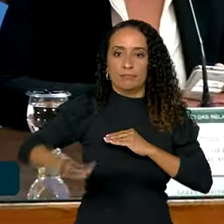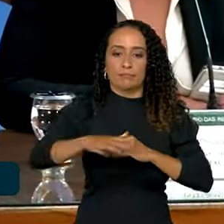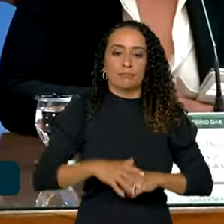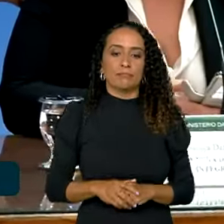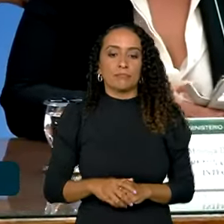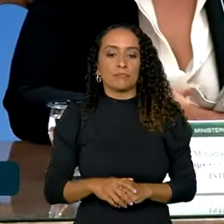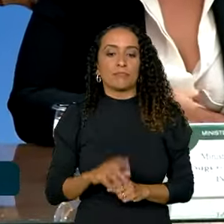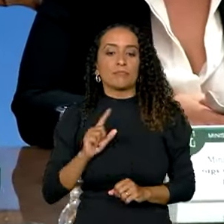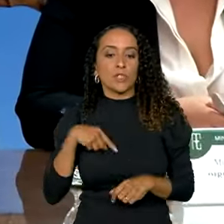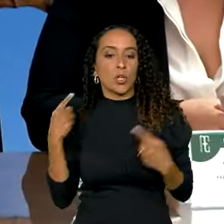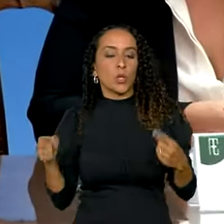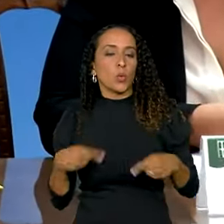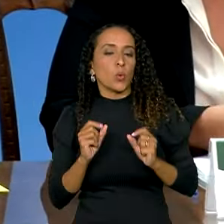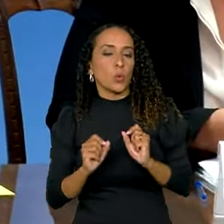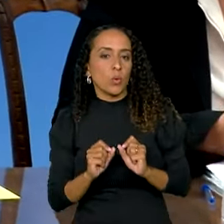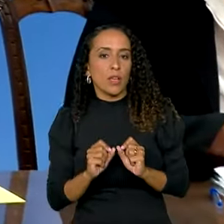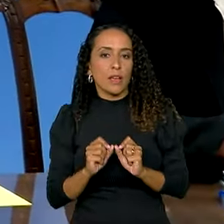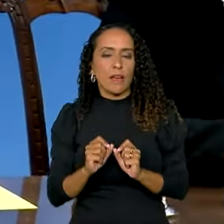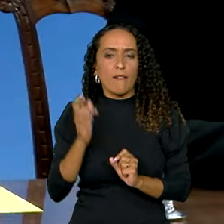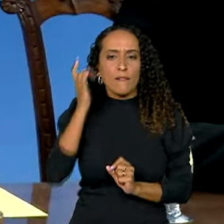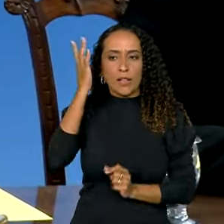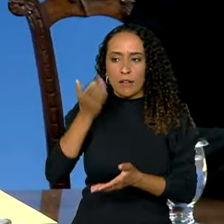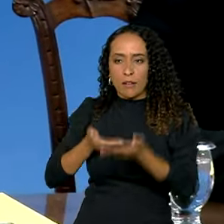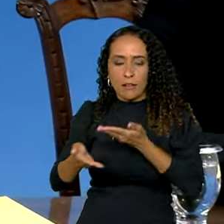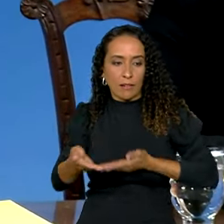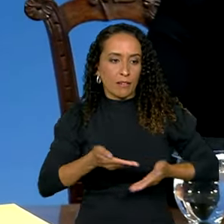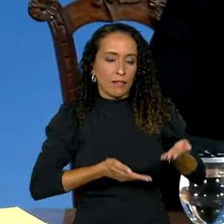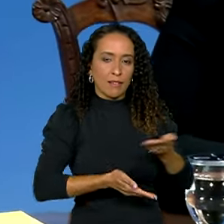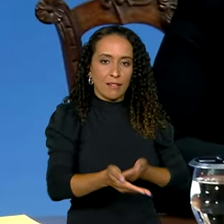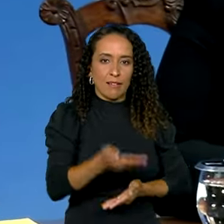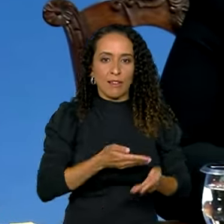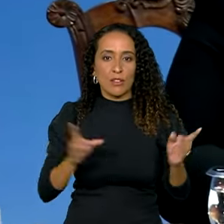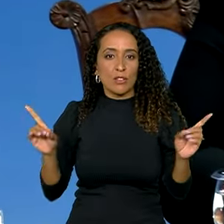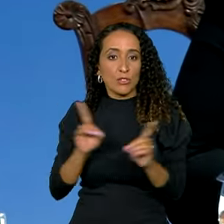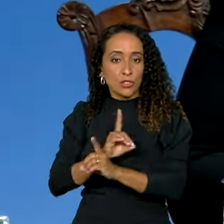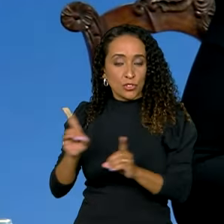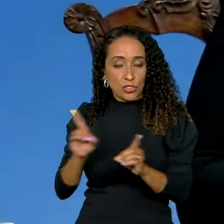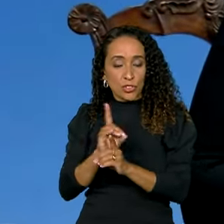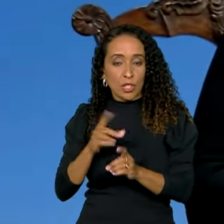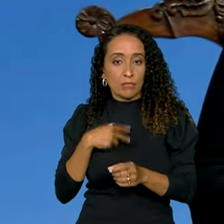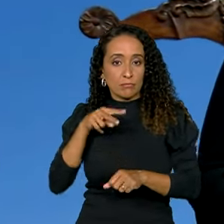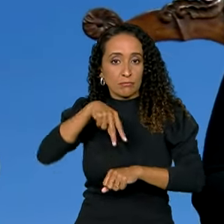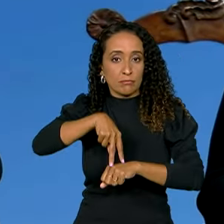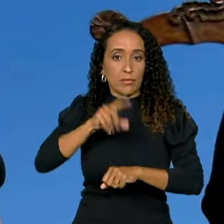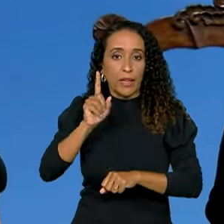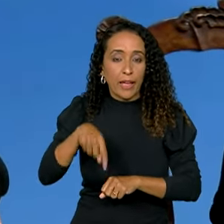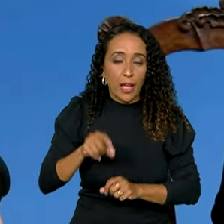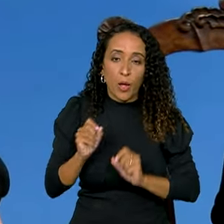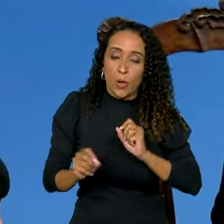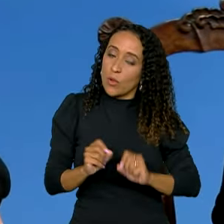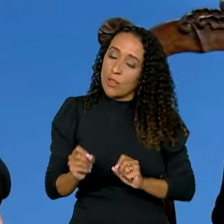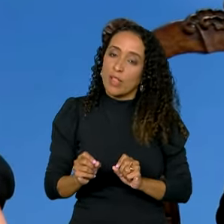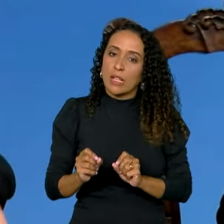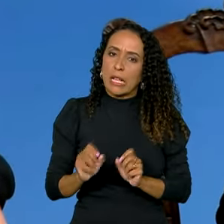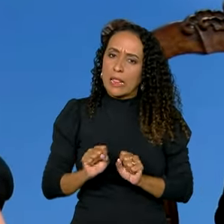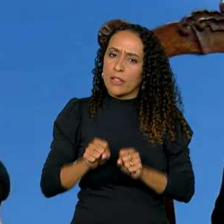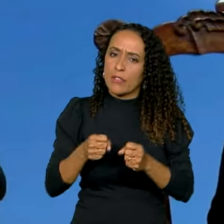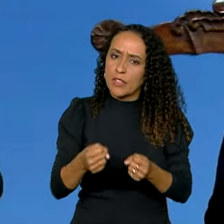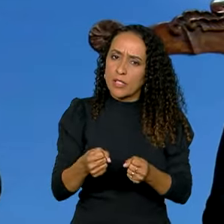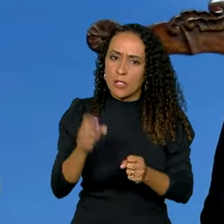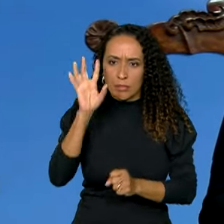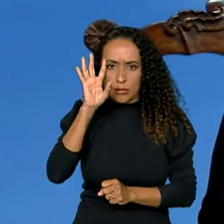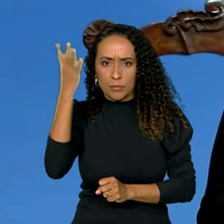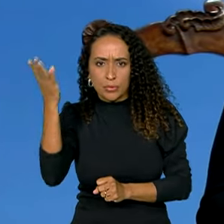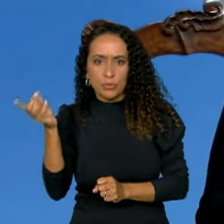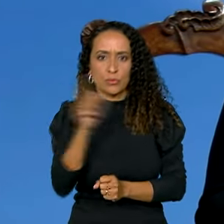nos compete é facilitar o diálogo, a gente defende que a nossa posição basicamente se baseia em defender que a solução